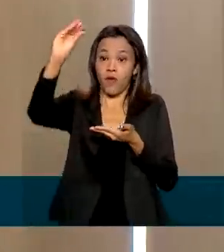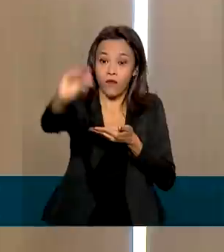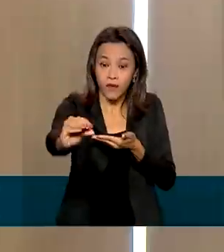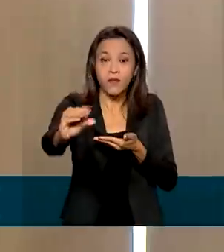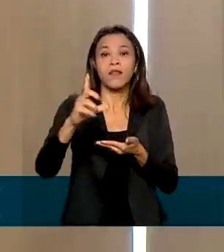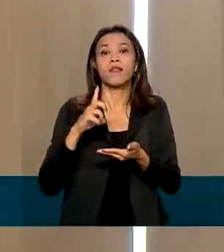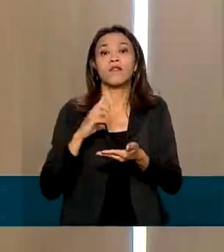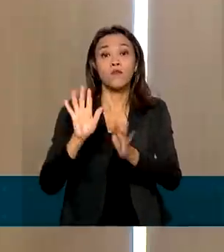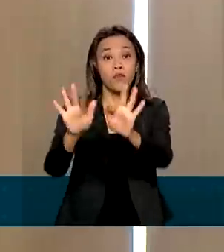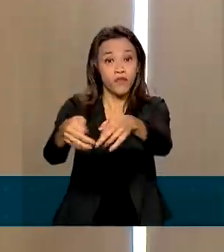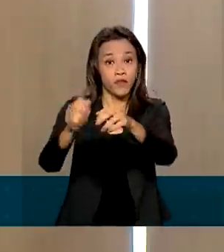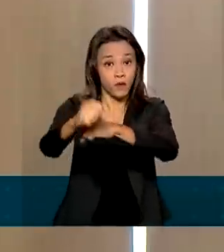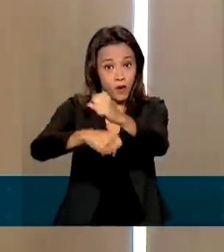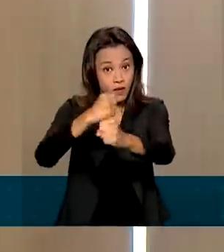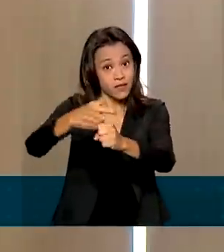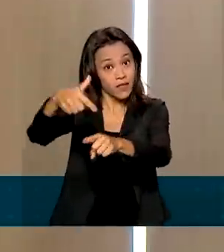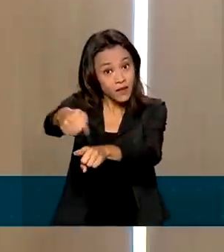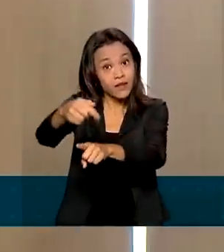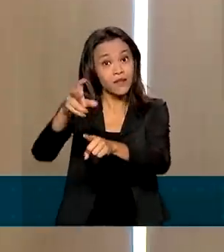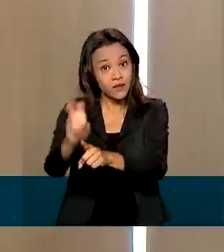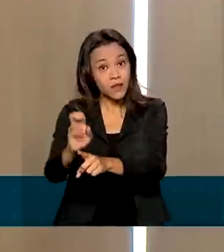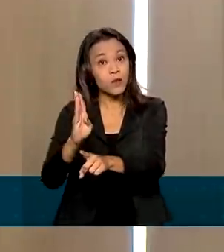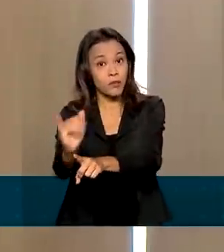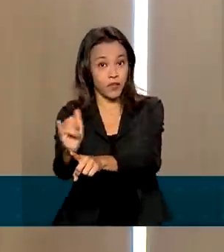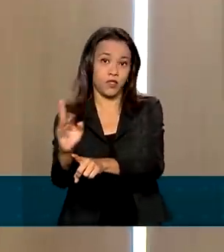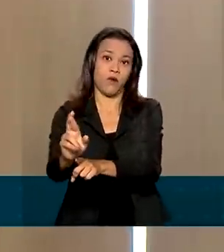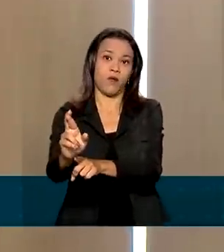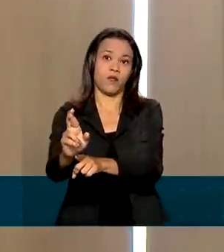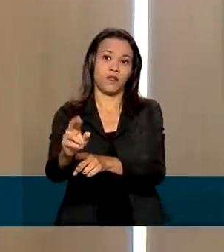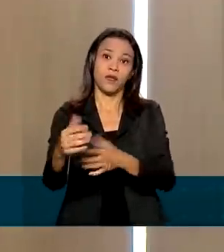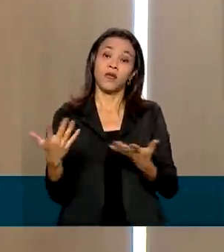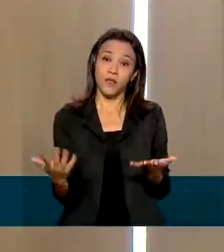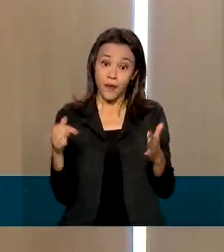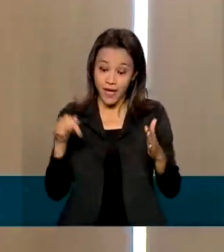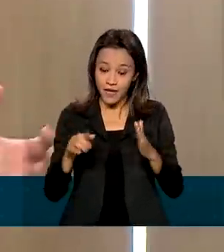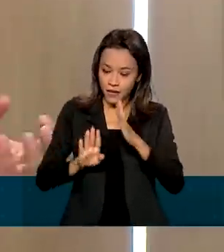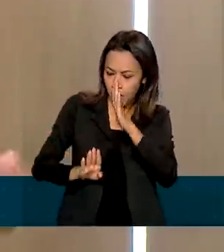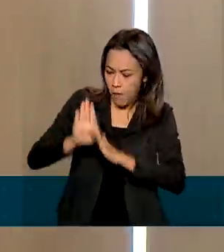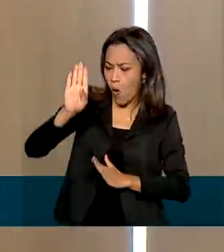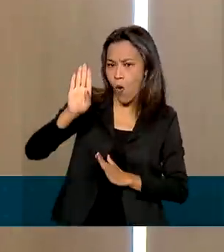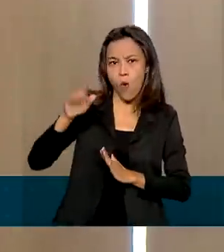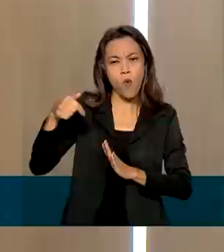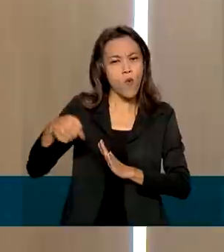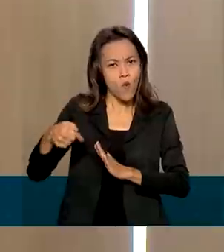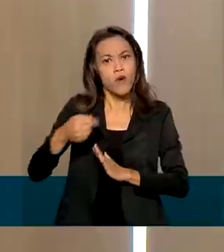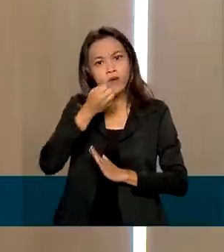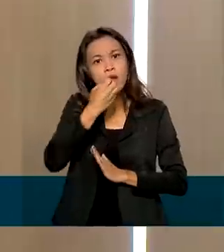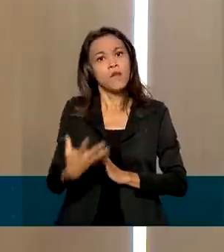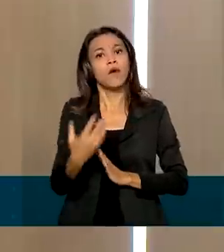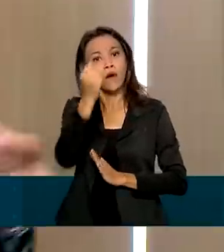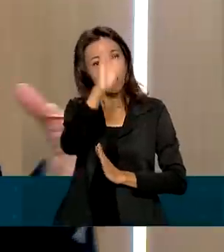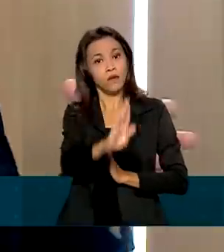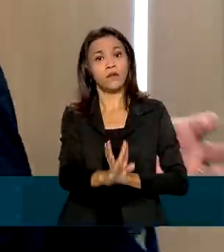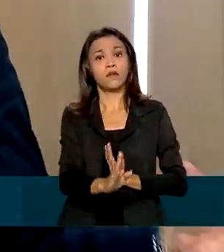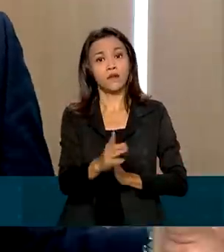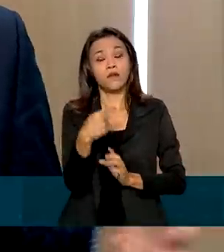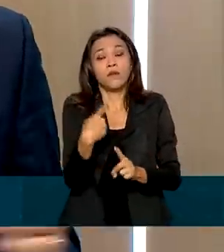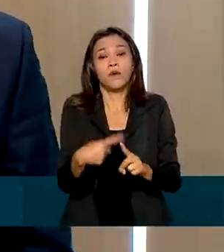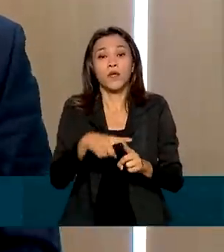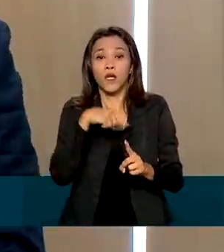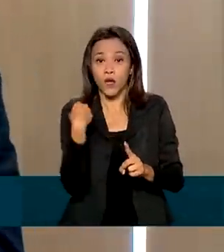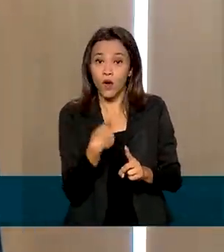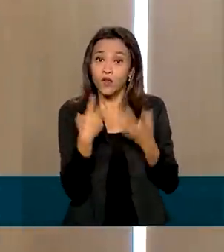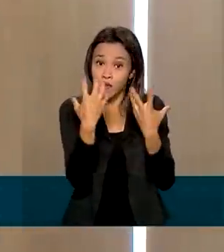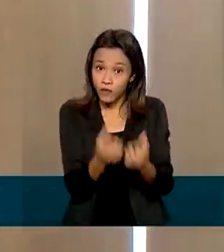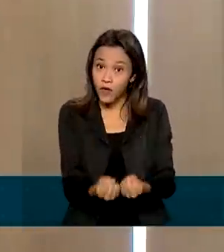75 bilhões de dólares. Ora, esse alto superávit, com certeza, favorece o Brasil, uma vez que a gente vai poder aumentar